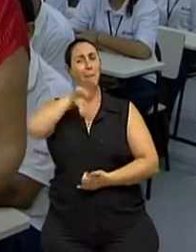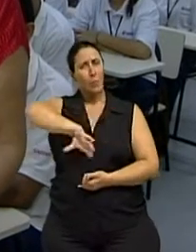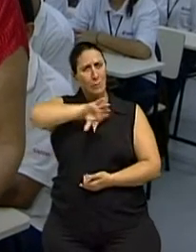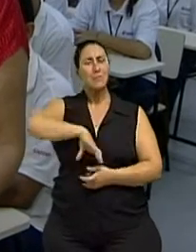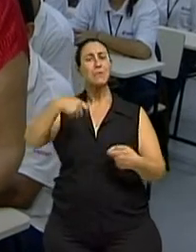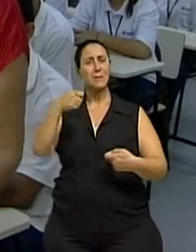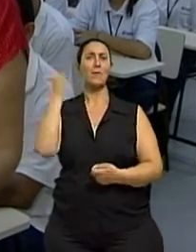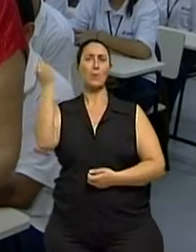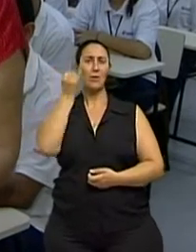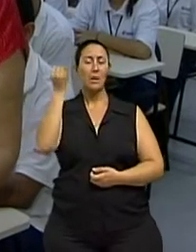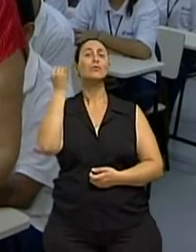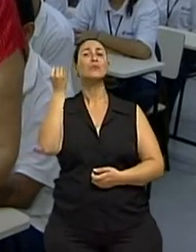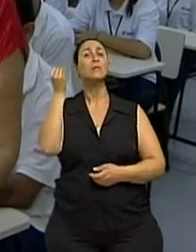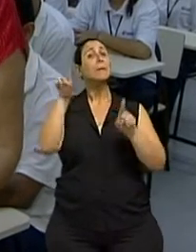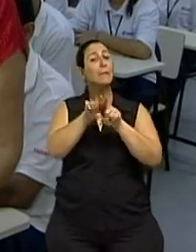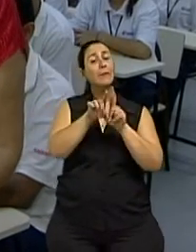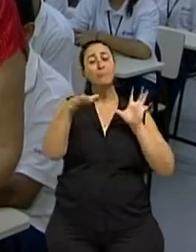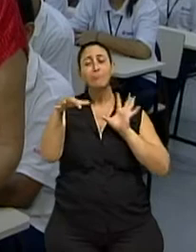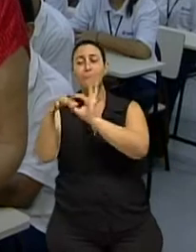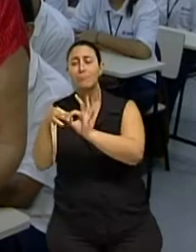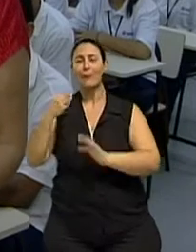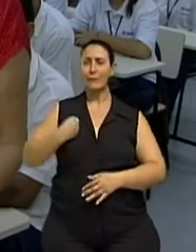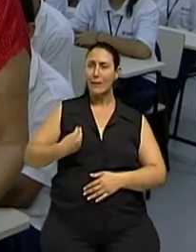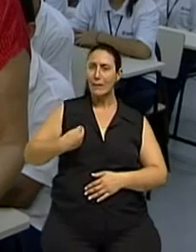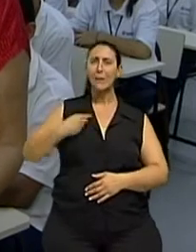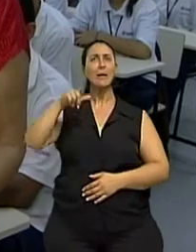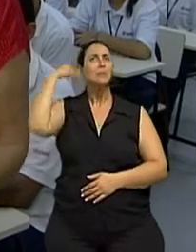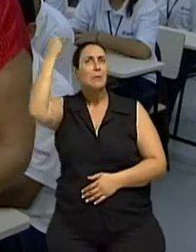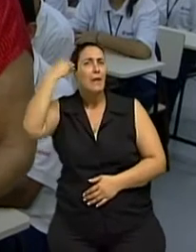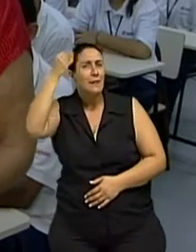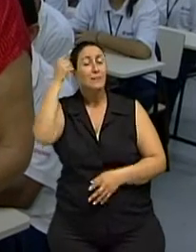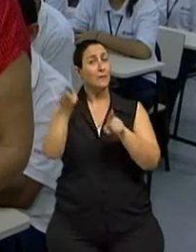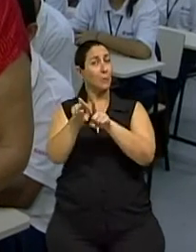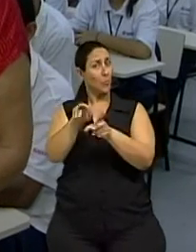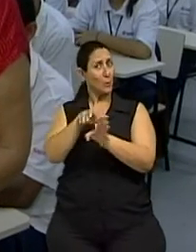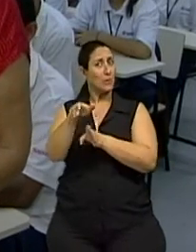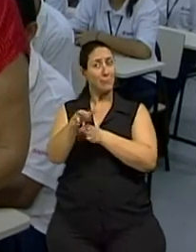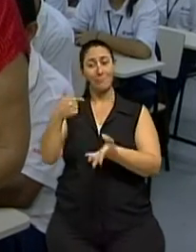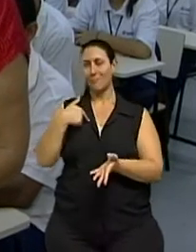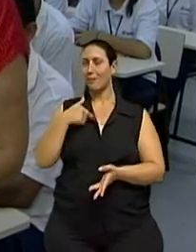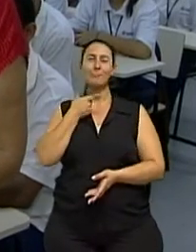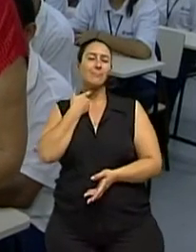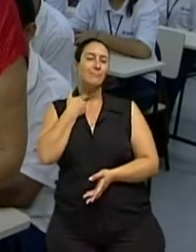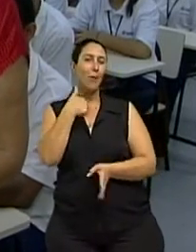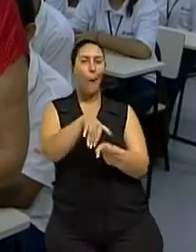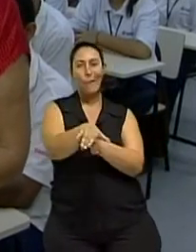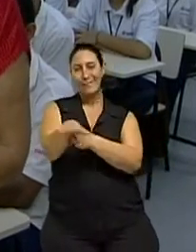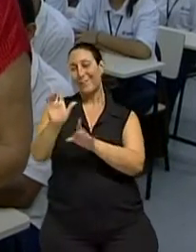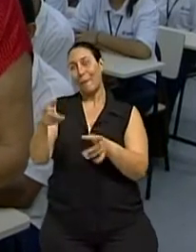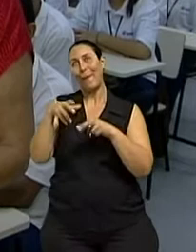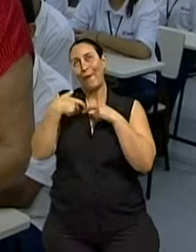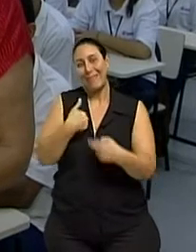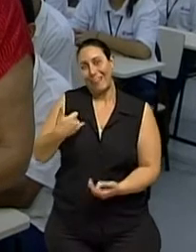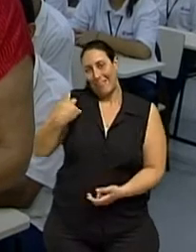existem as noções de vida, transferência de experiência, alguns conselhos, que ninguém na minha idade resiste a dar alguns conselhos,